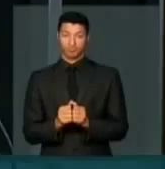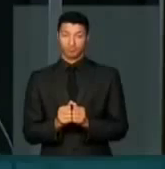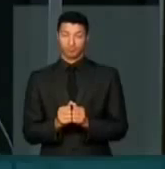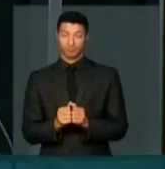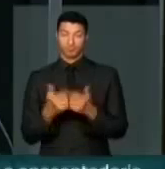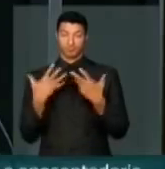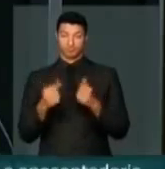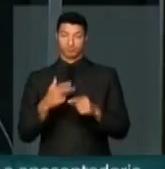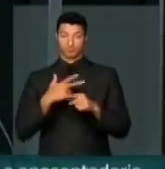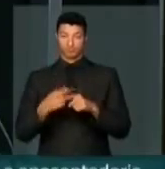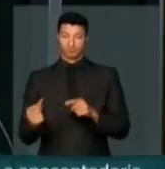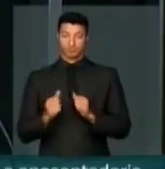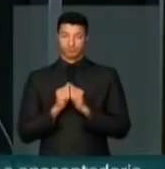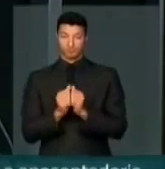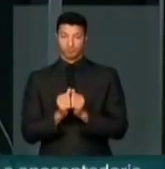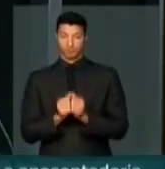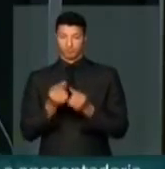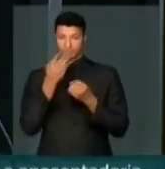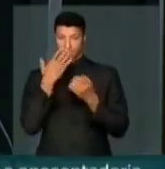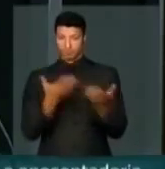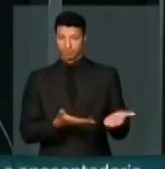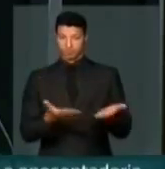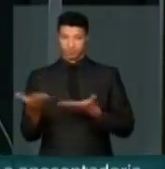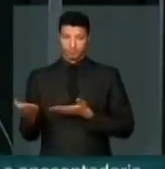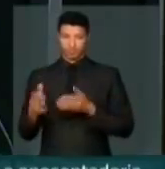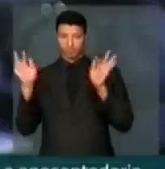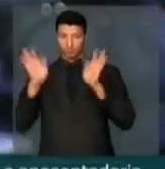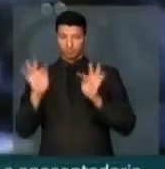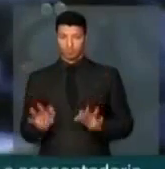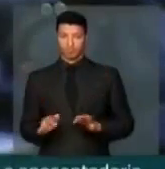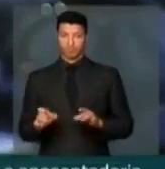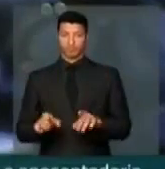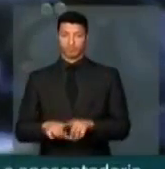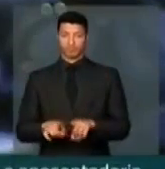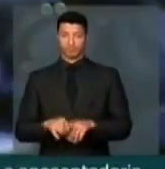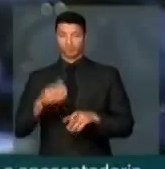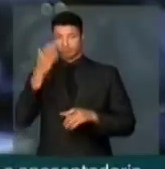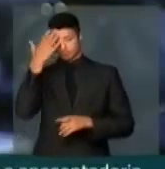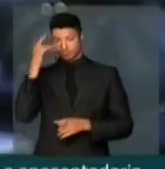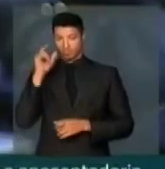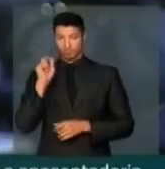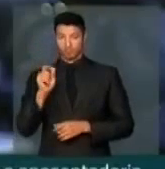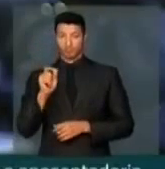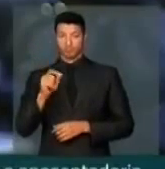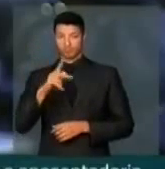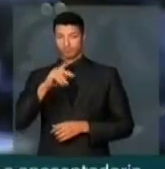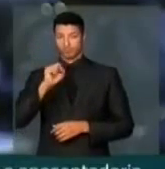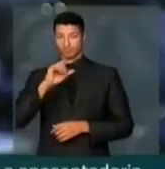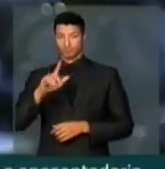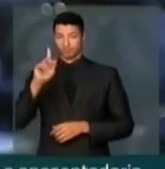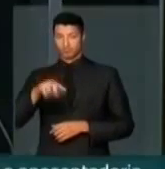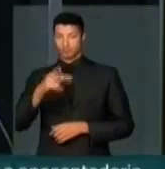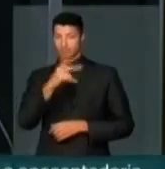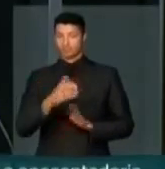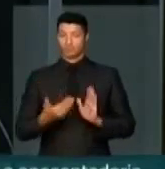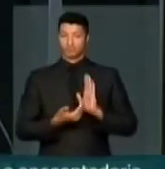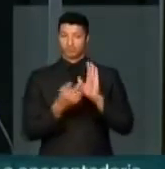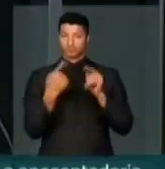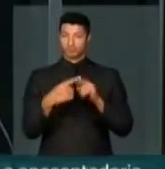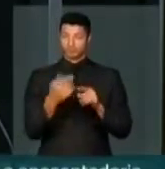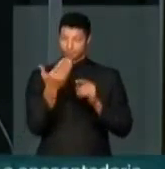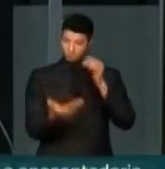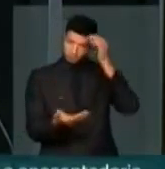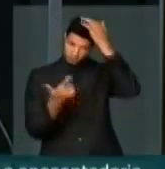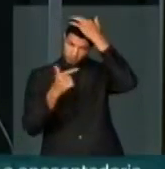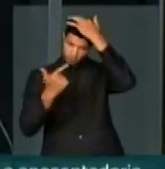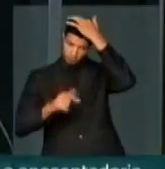vamos vencer juntos. Bem-vindo, felicidade, saiba que o pessoal é a sua casa, porque você